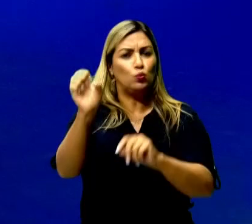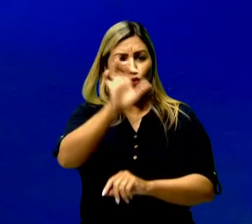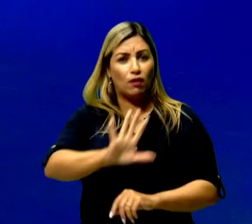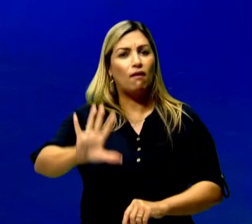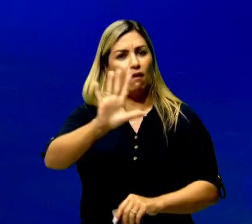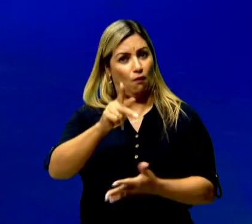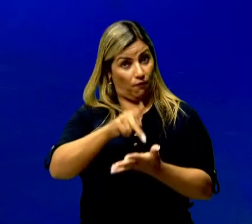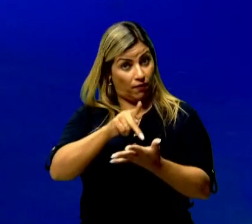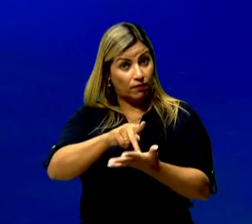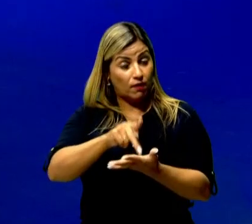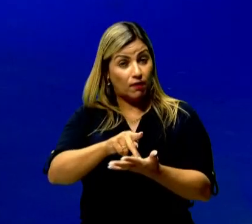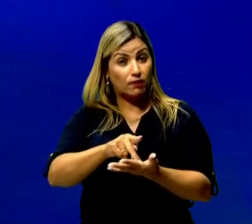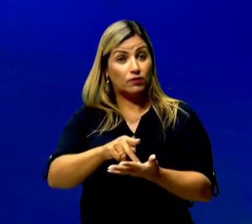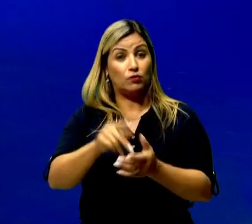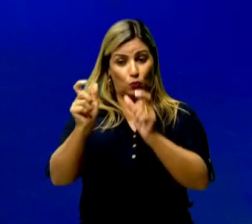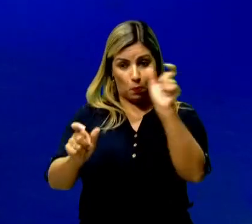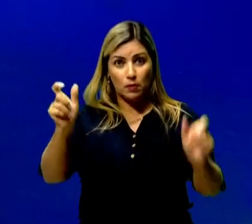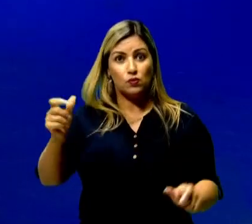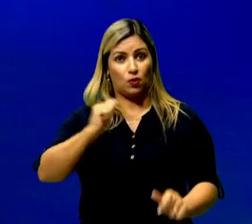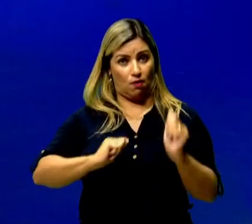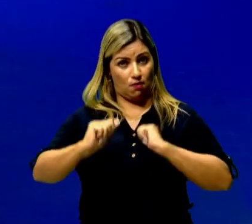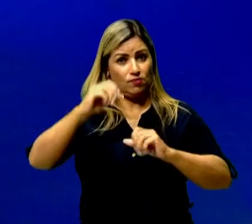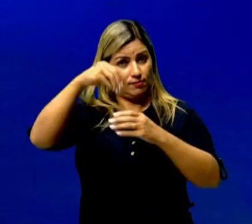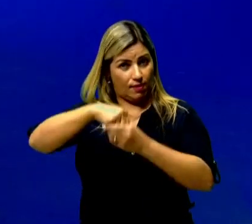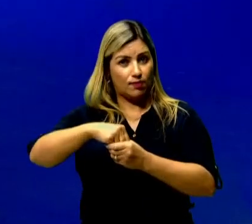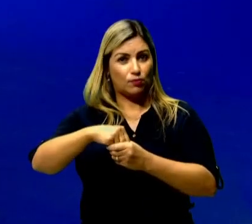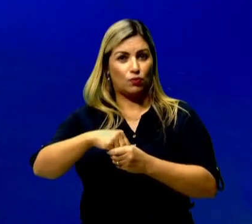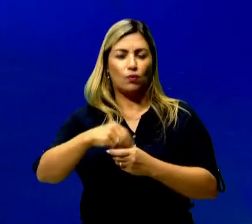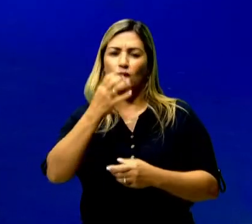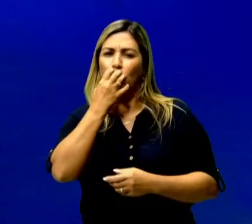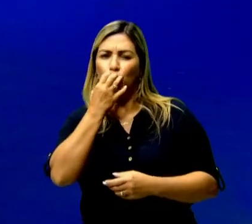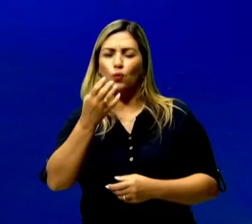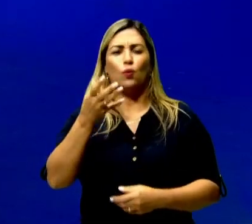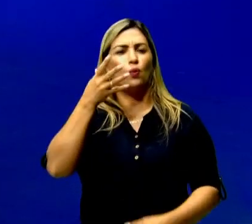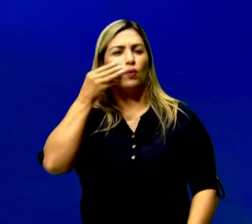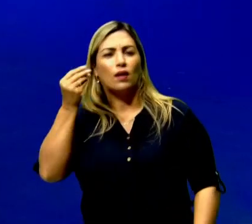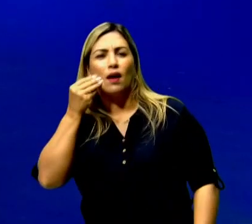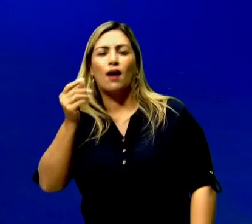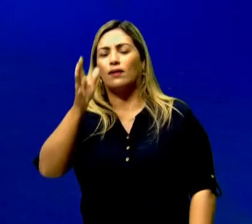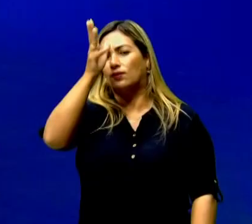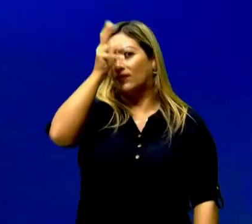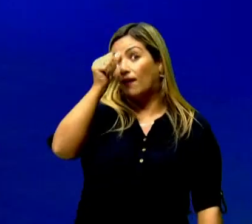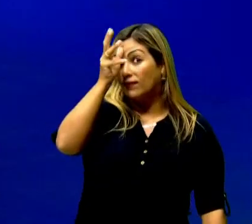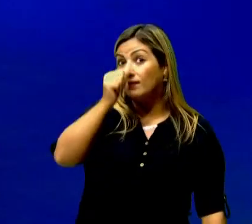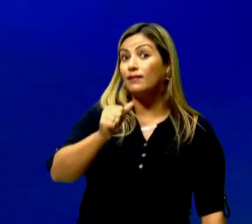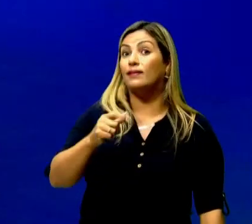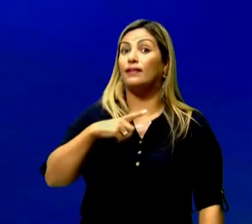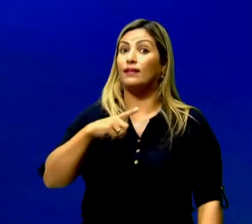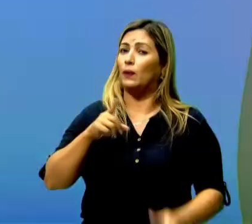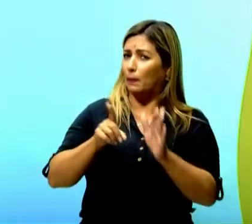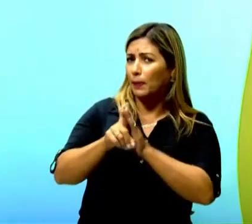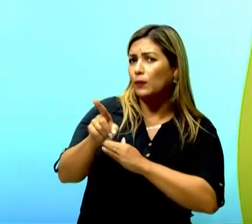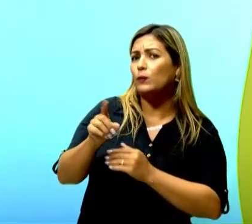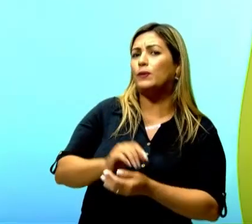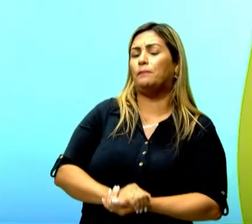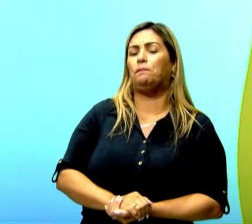verdadeira dos meus personagens. Do cão, do gato, da galinha. Então ela pergunta,